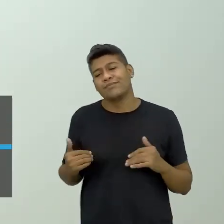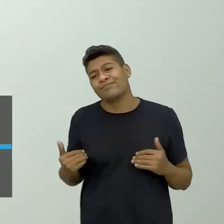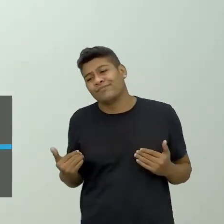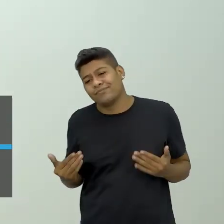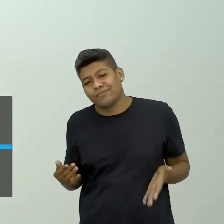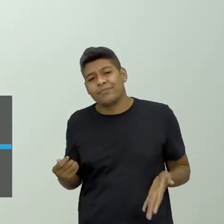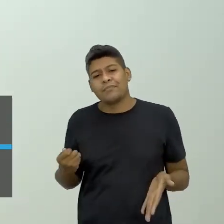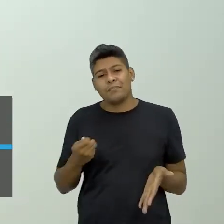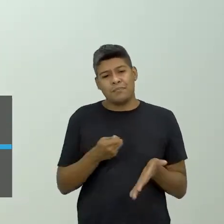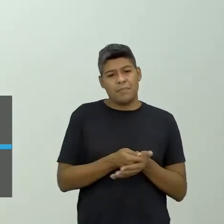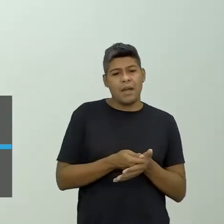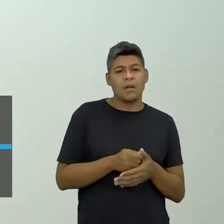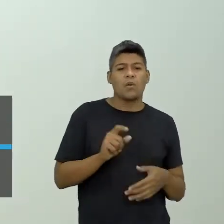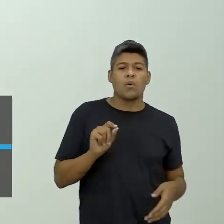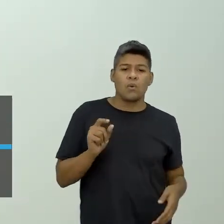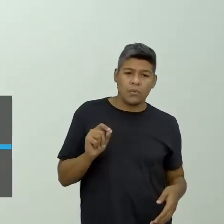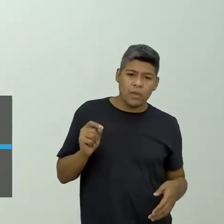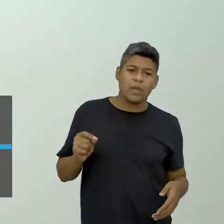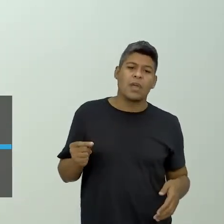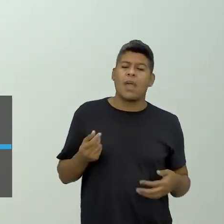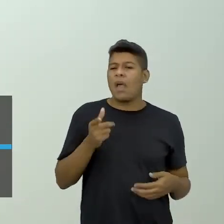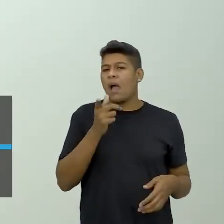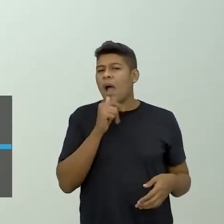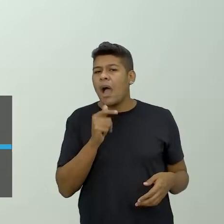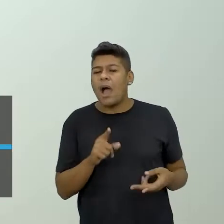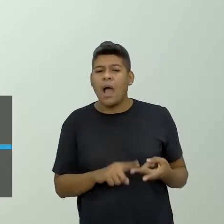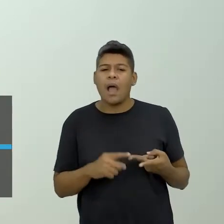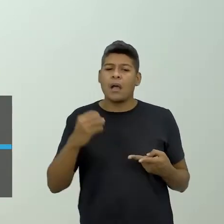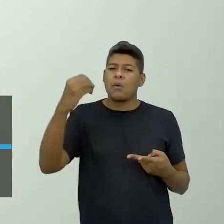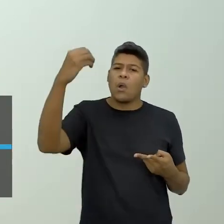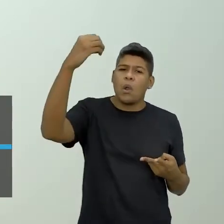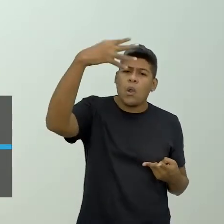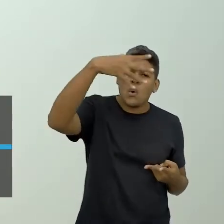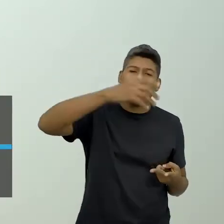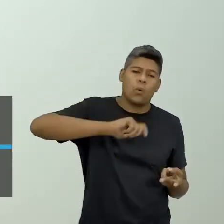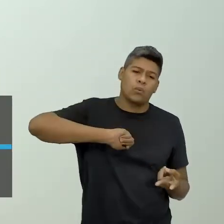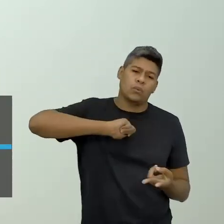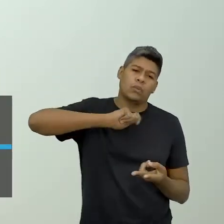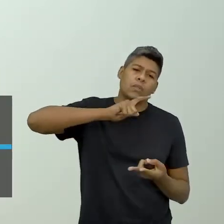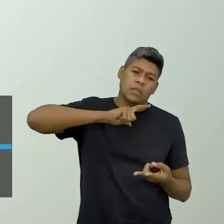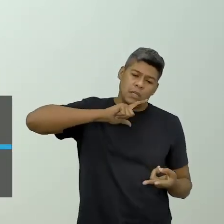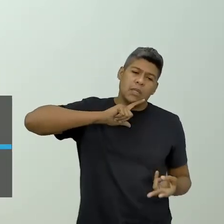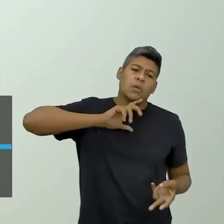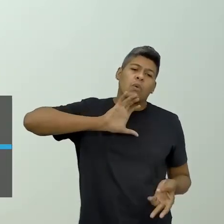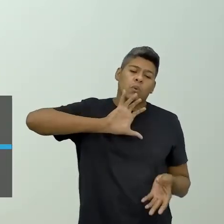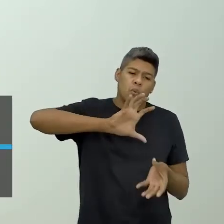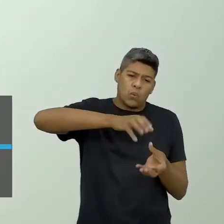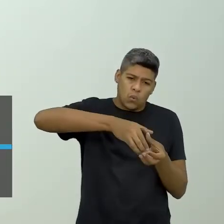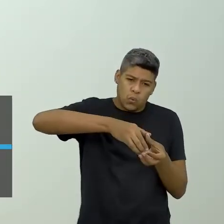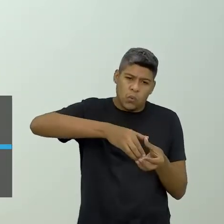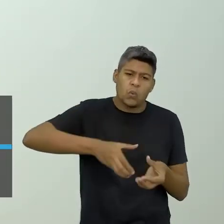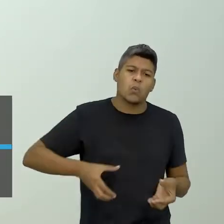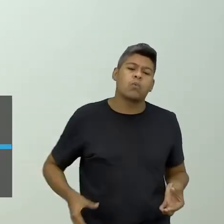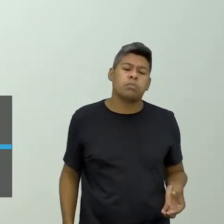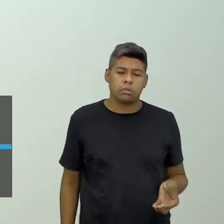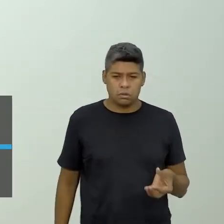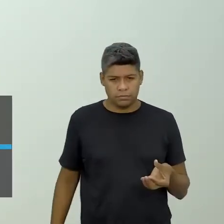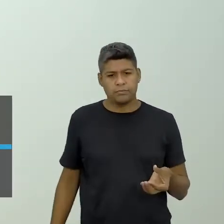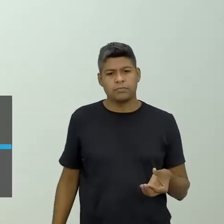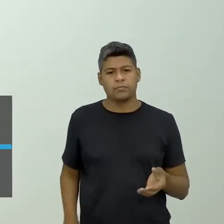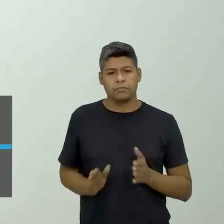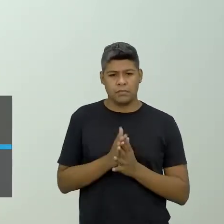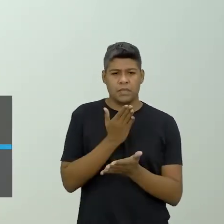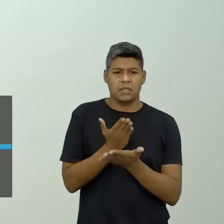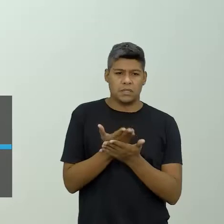pagou as contas de consumo, né? De água e de luz teve grupo, né? Das despesas fixas da